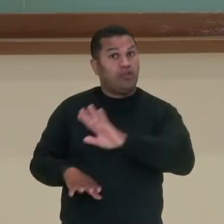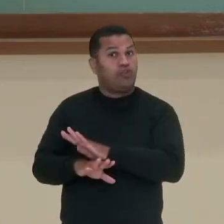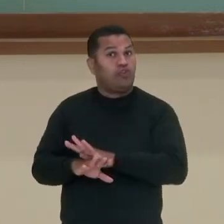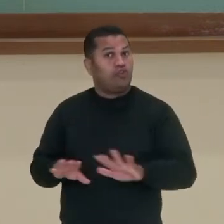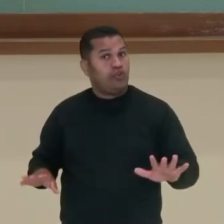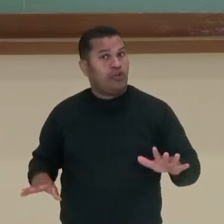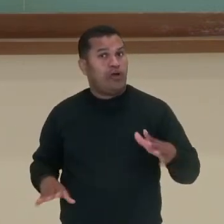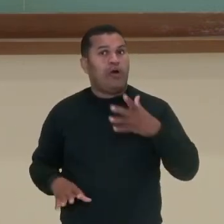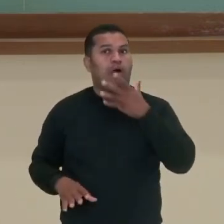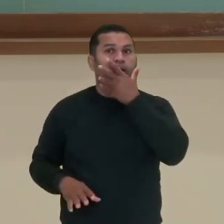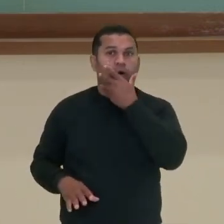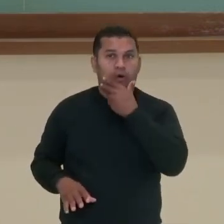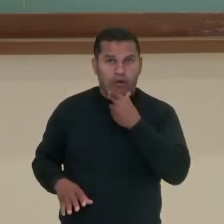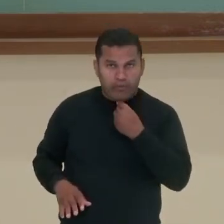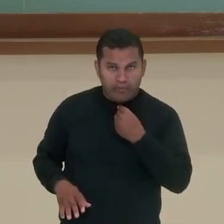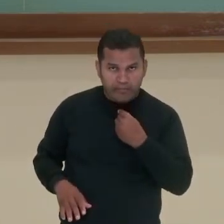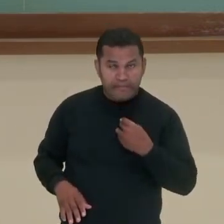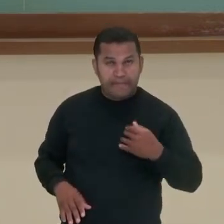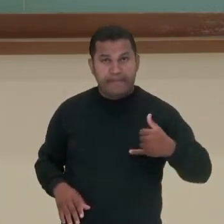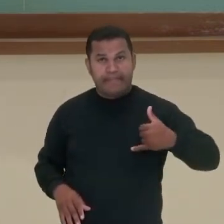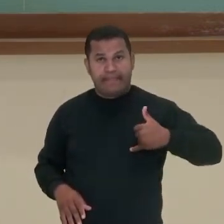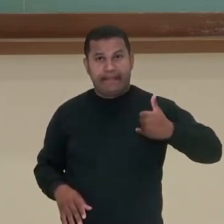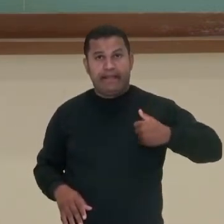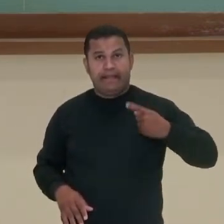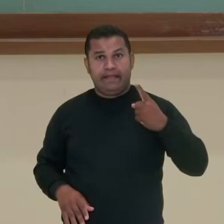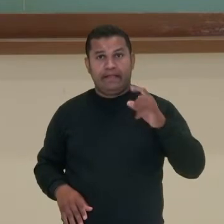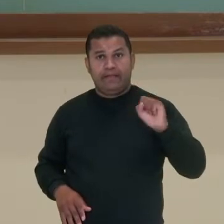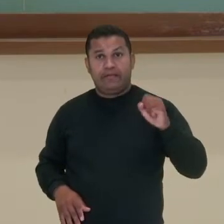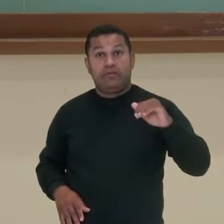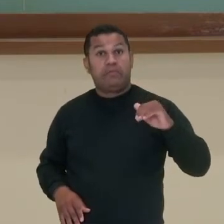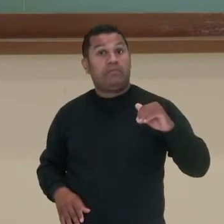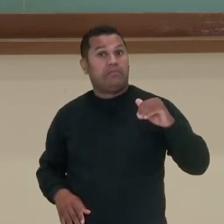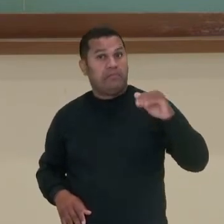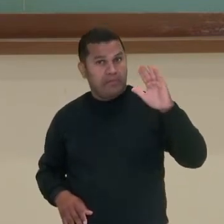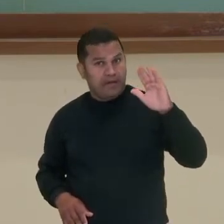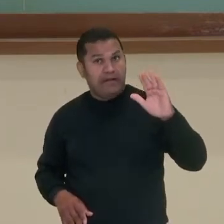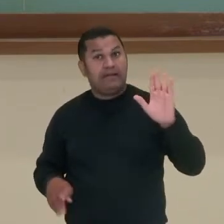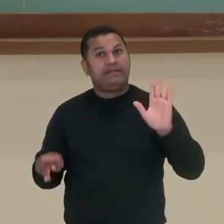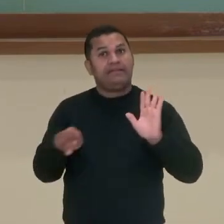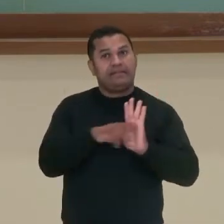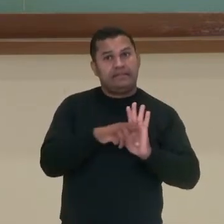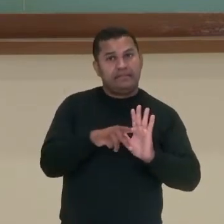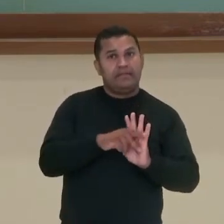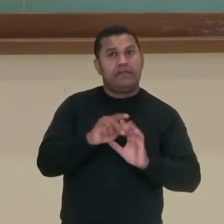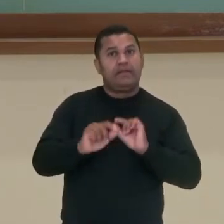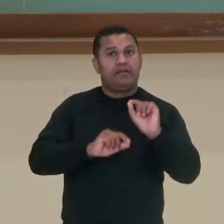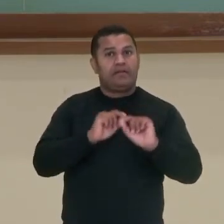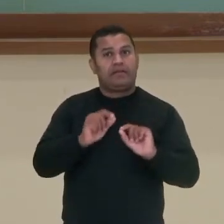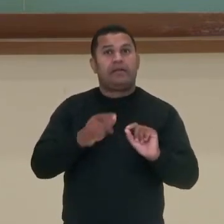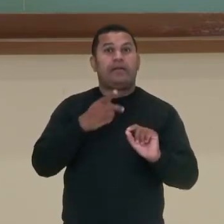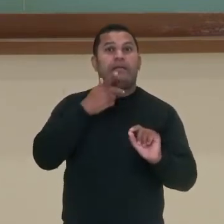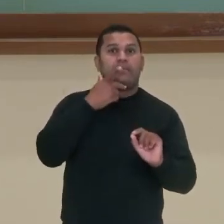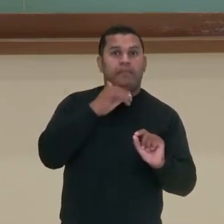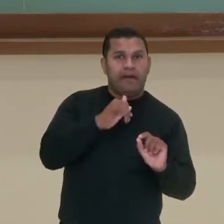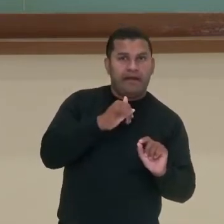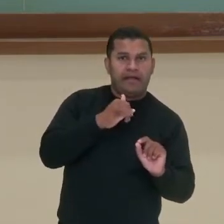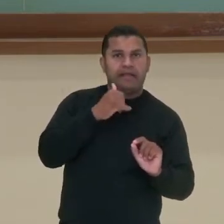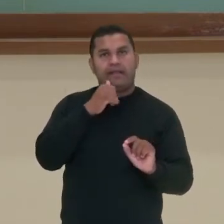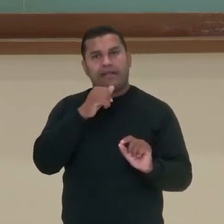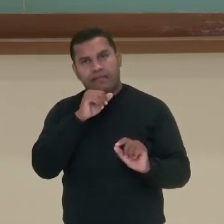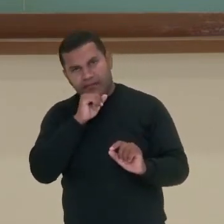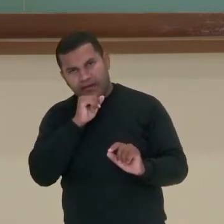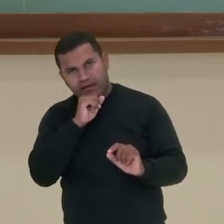Homens, acima de 18 anos, que seriam filhos cidadãos. Pai e mãe ateniense. Estavam